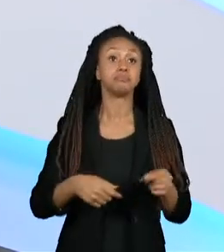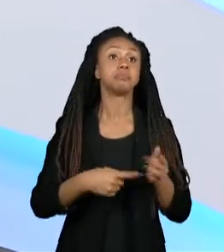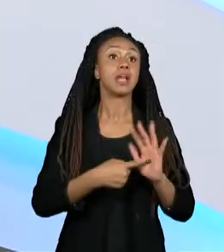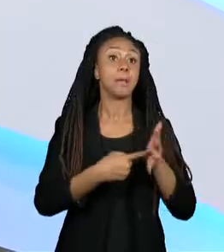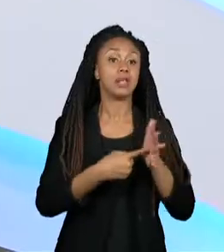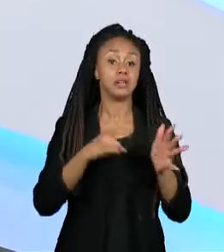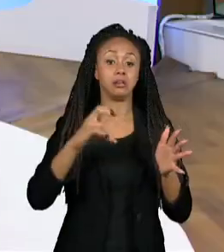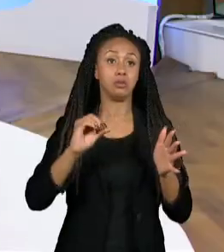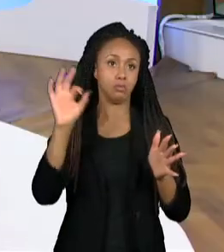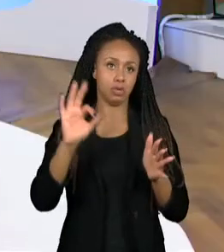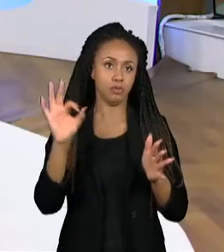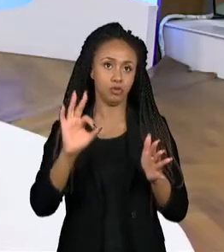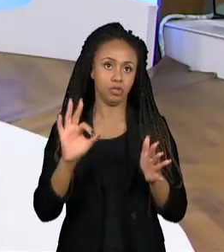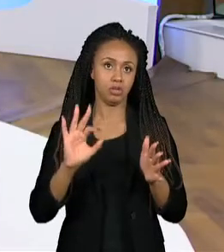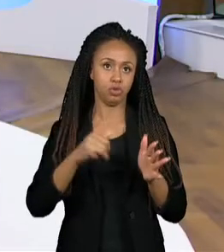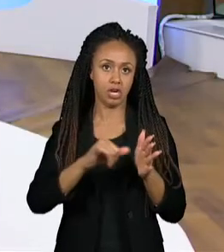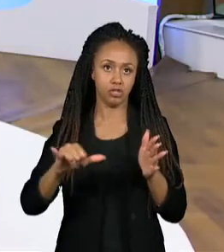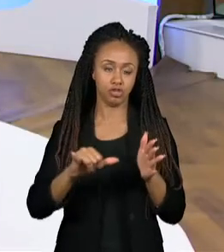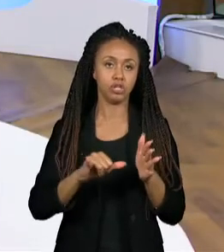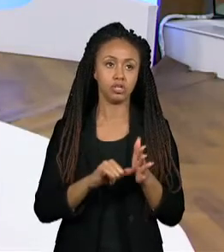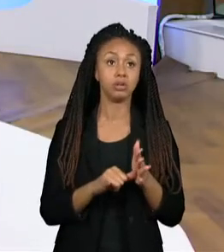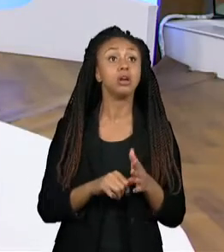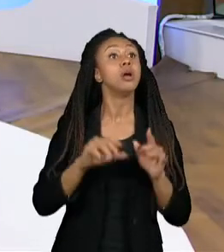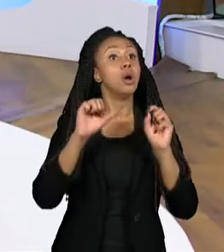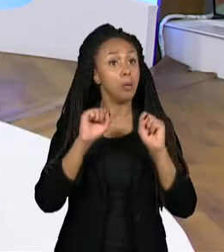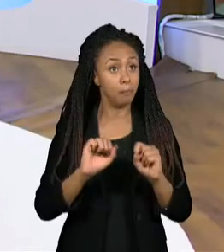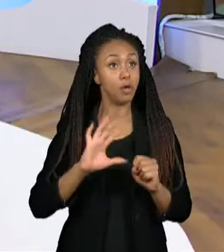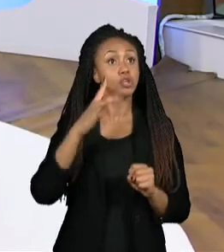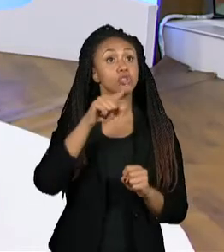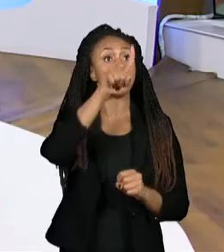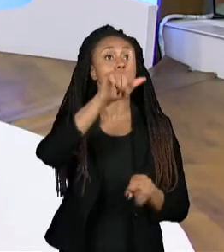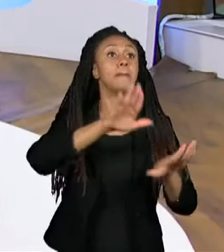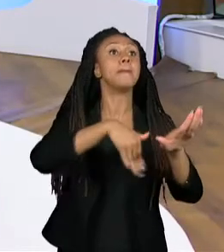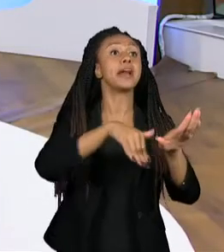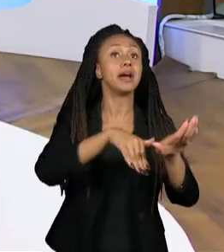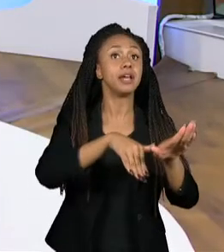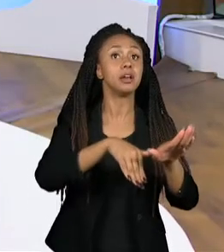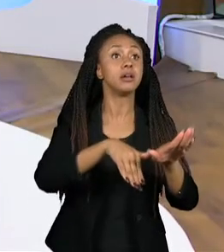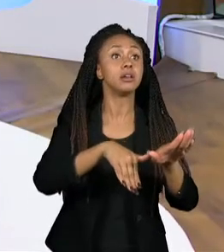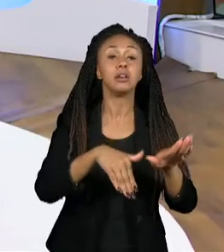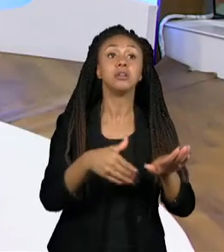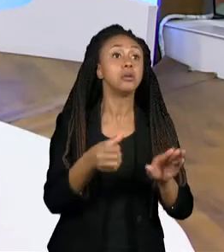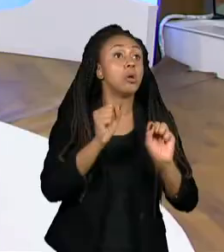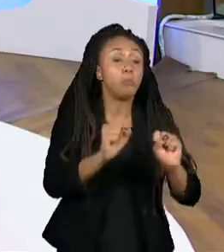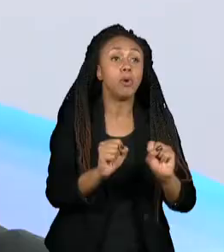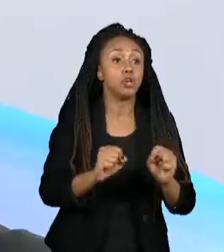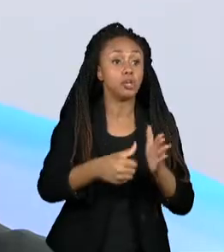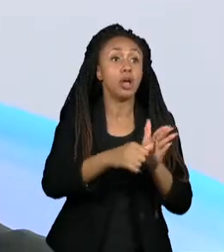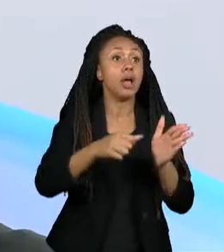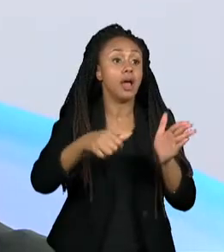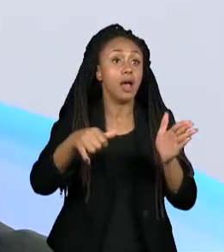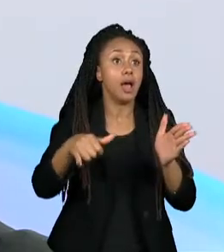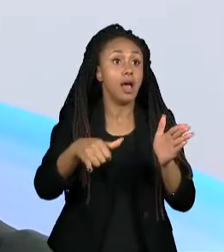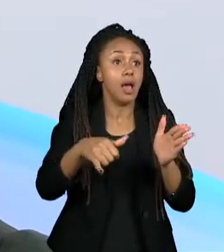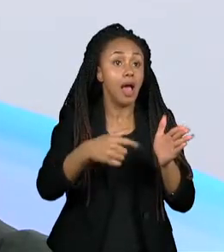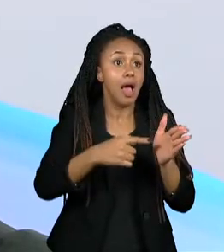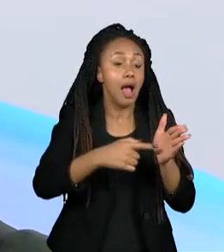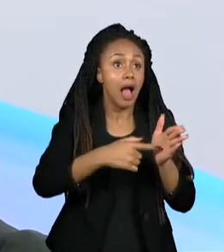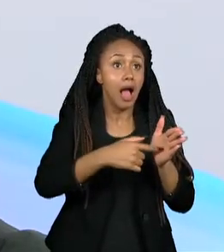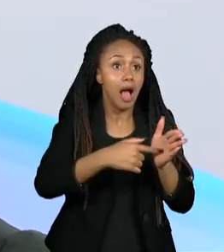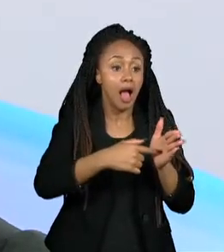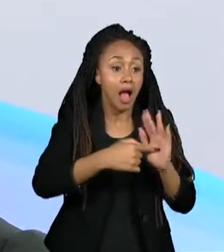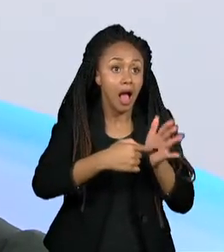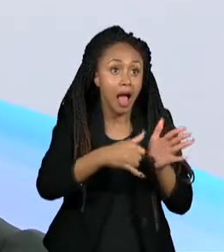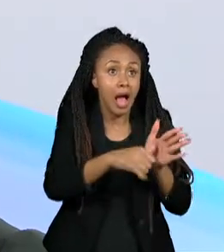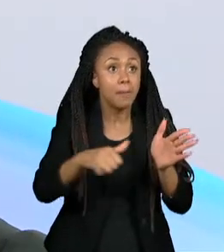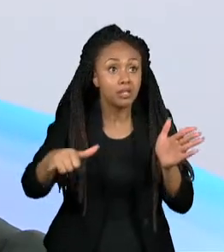50%, existe uma probabilidade alta de você chegar na praia com a bateria a 60%. Você vai carregar a